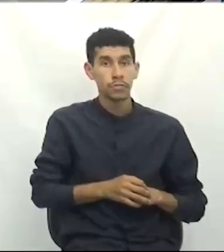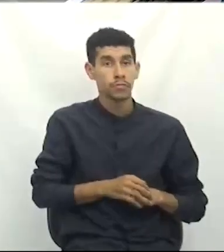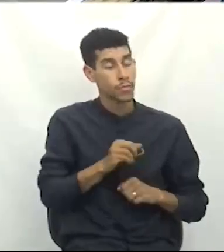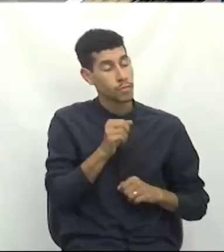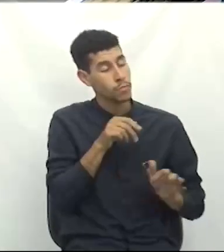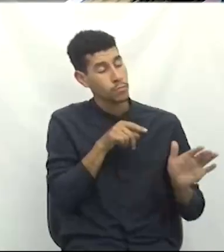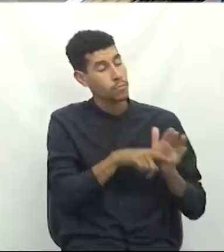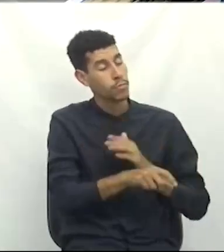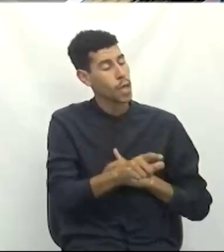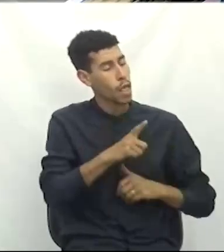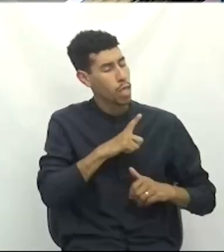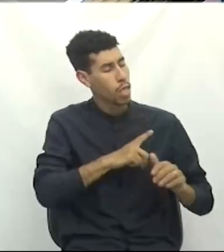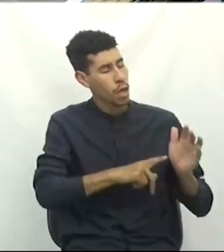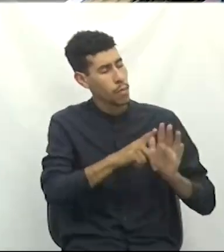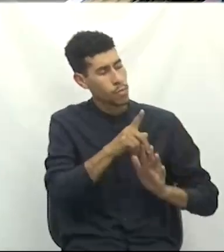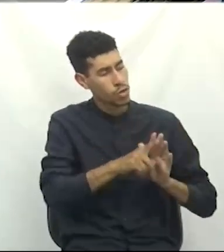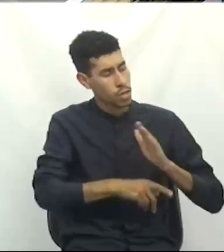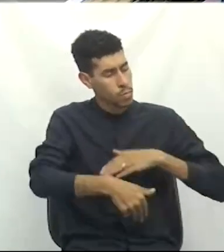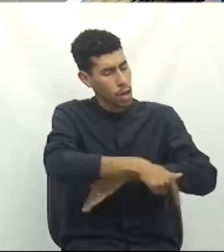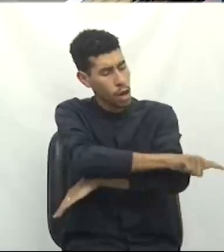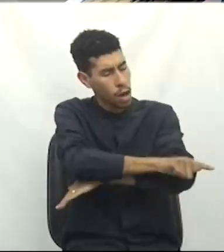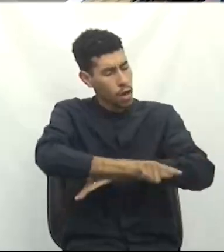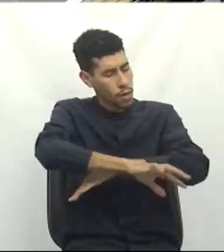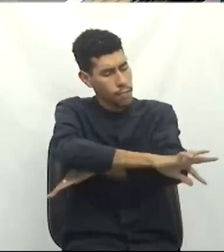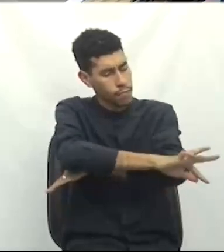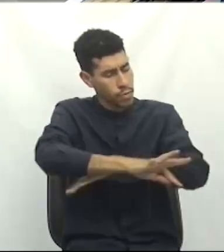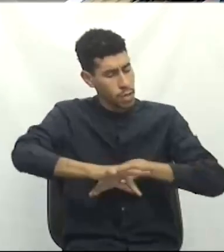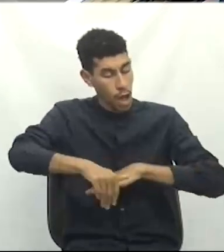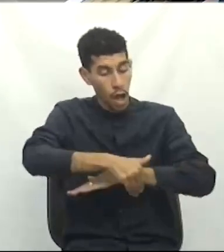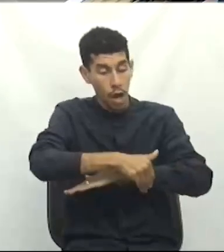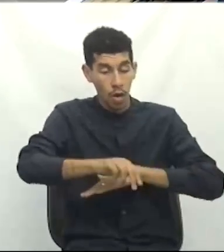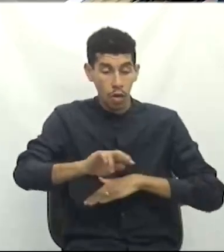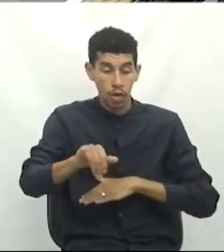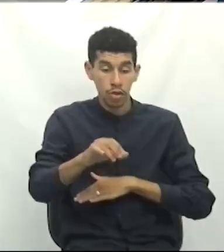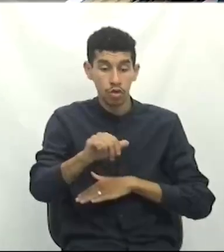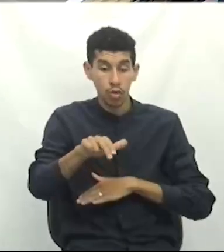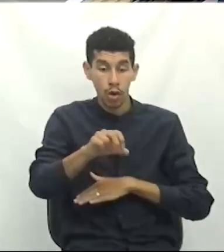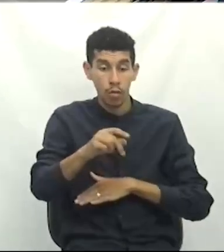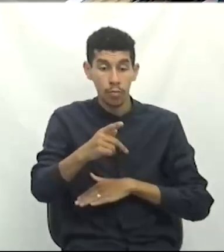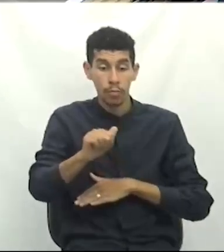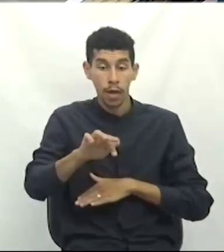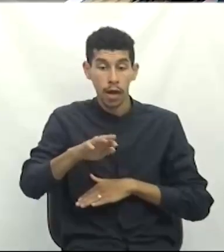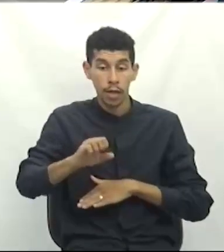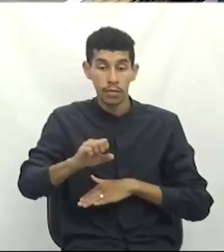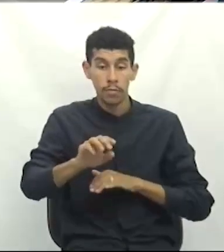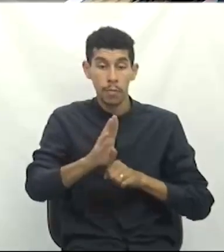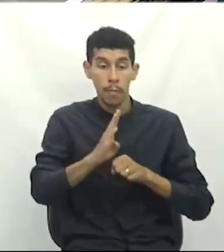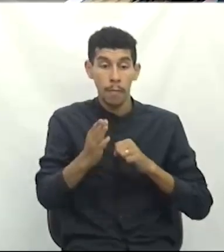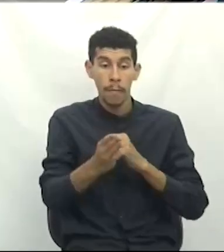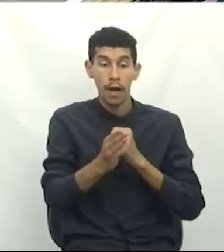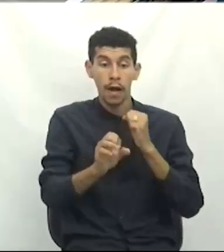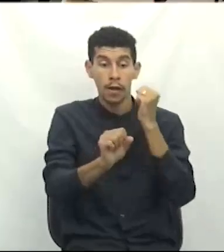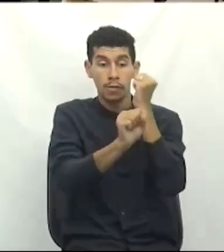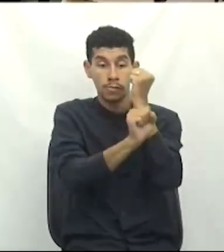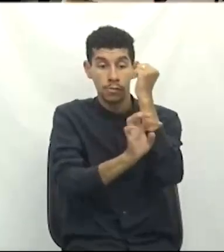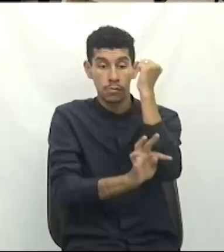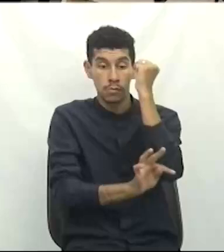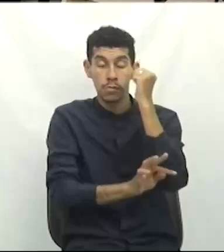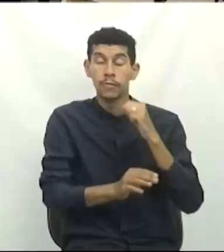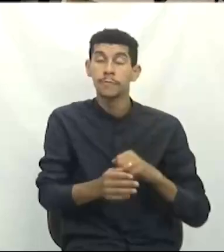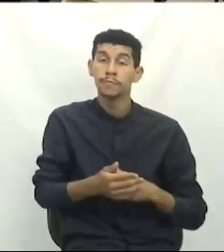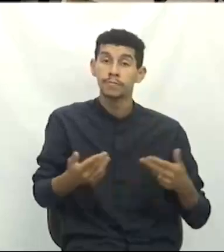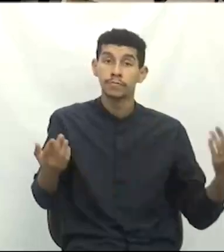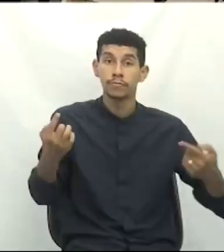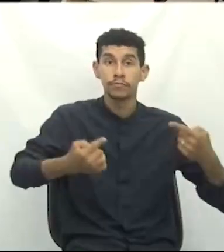Se existe projeto para asfaltar a rua João Paz, bairro Santa Augusta Pinheirinho. O requerimento está em